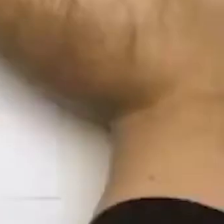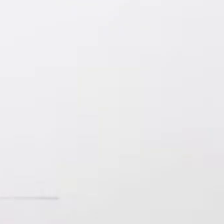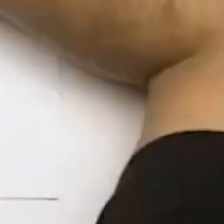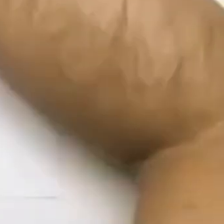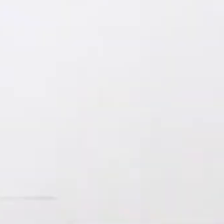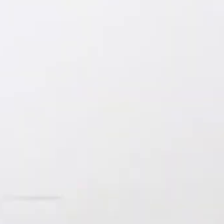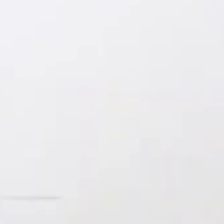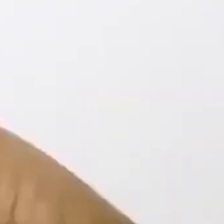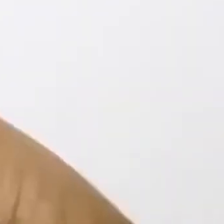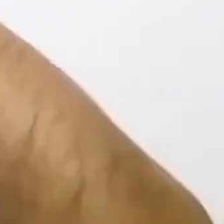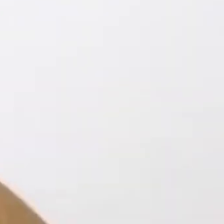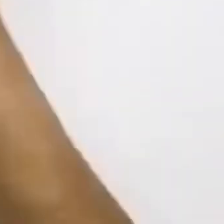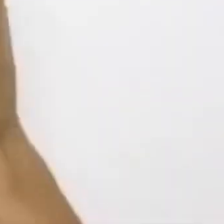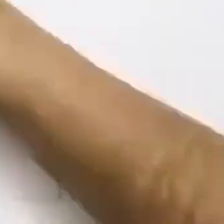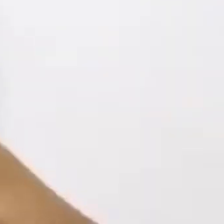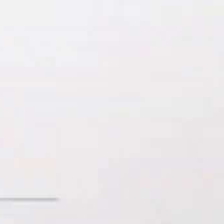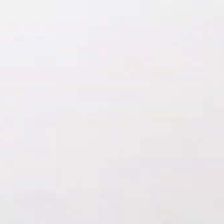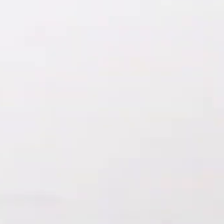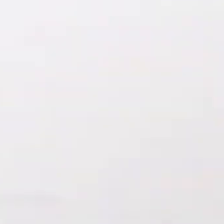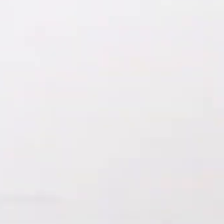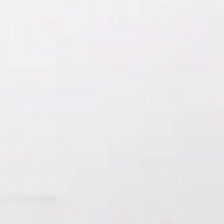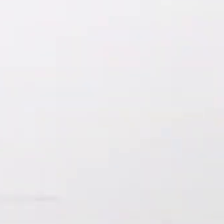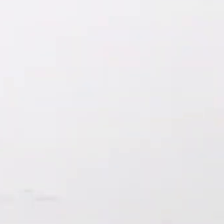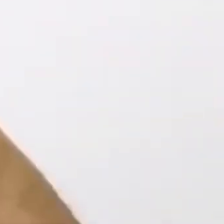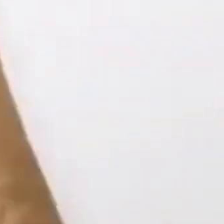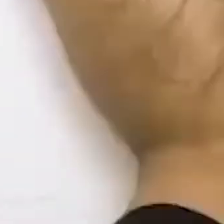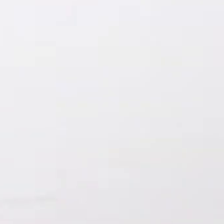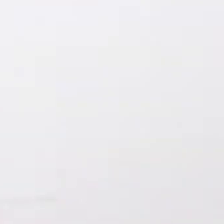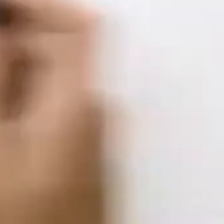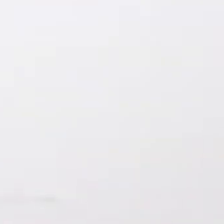Isso também vale para os produtos em cestas.